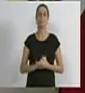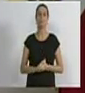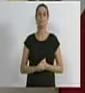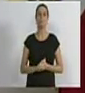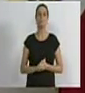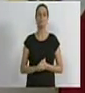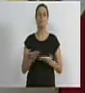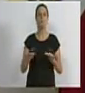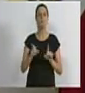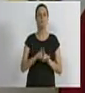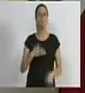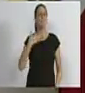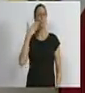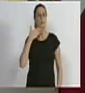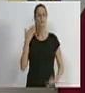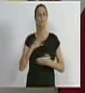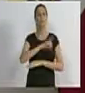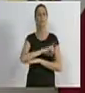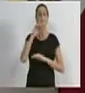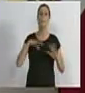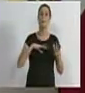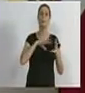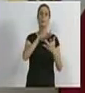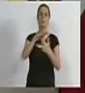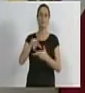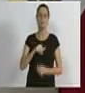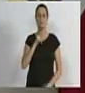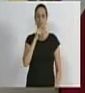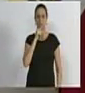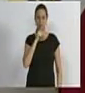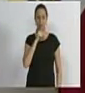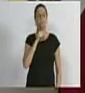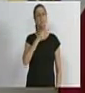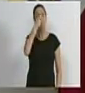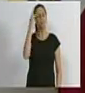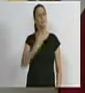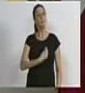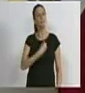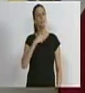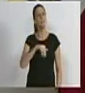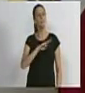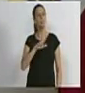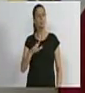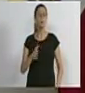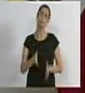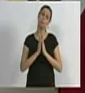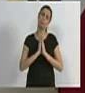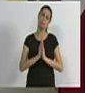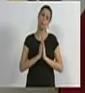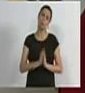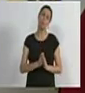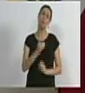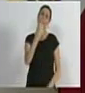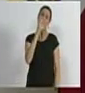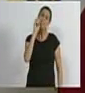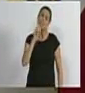pronunciamento aqui, hoje é dia mundial da água. E aos moradores da nossa cidade de Blumenau, não jogue lixo na